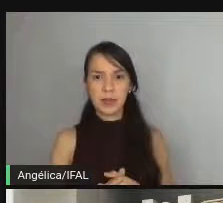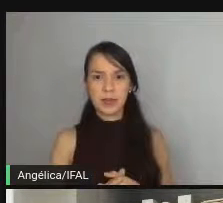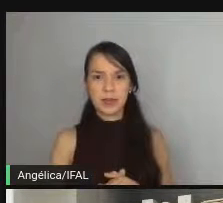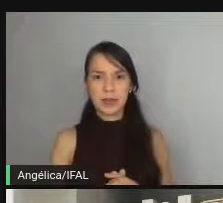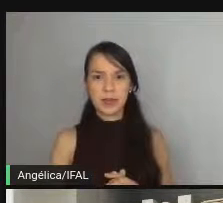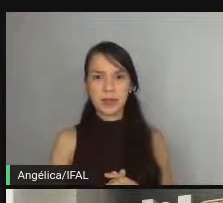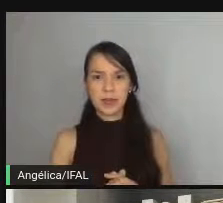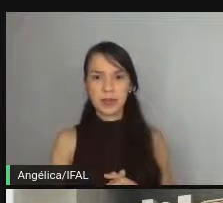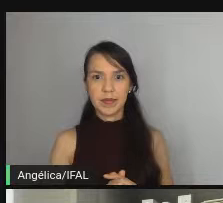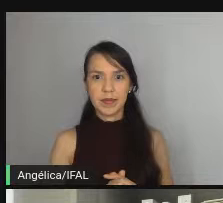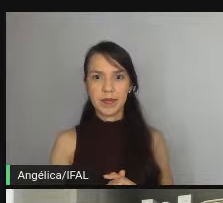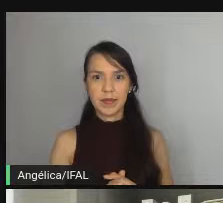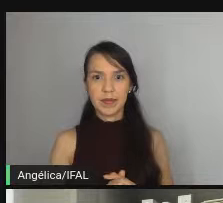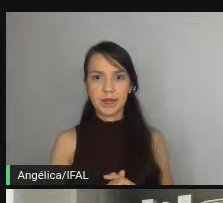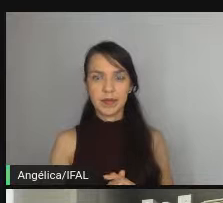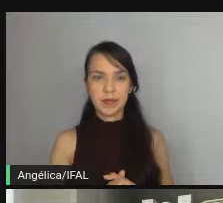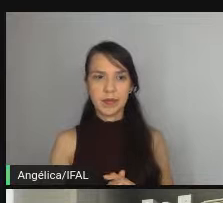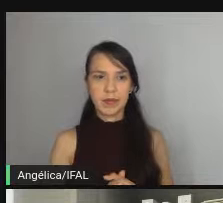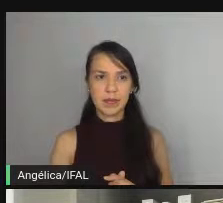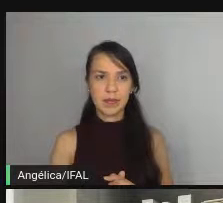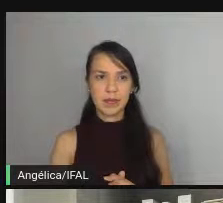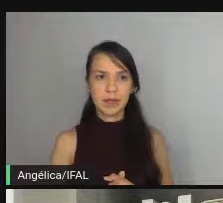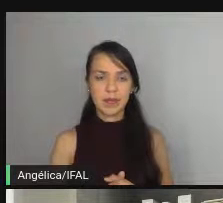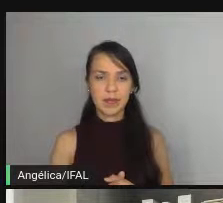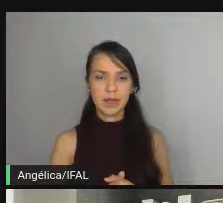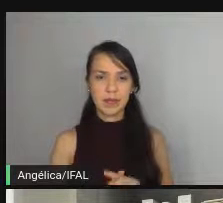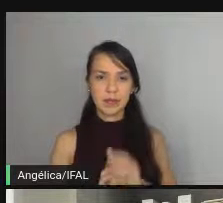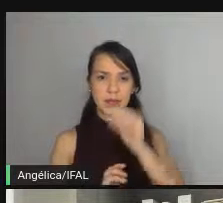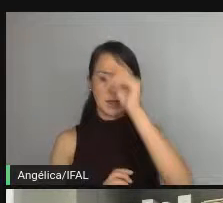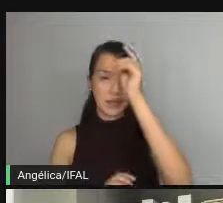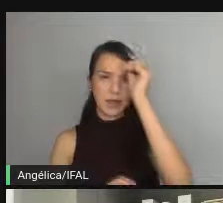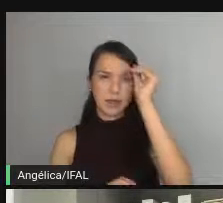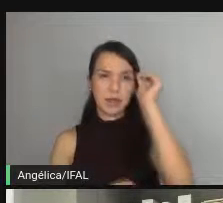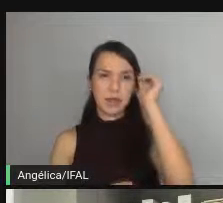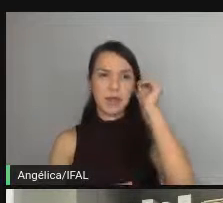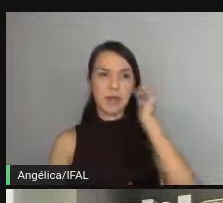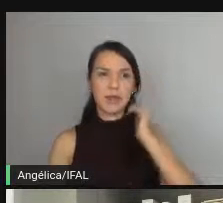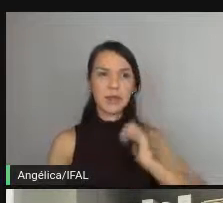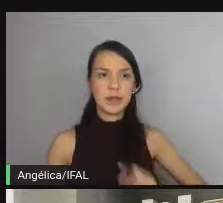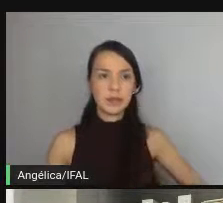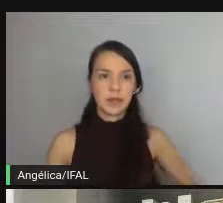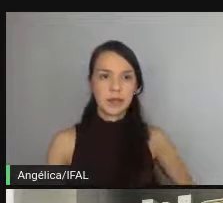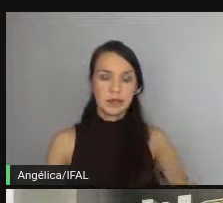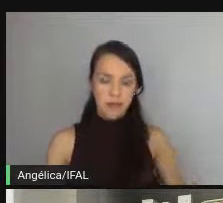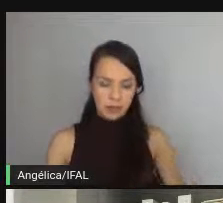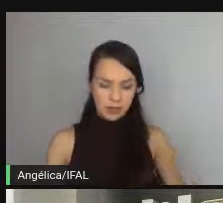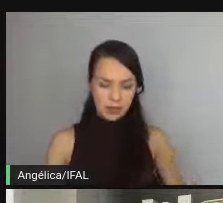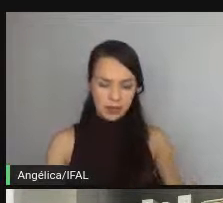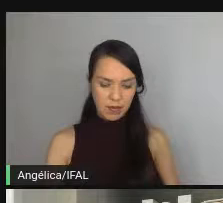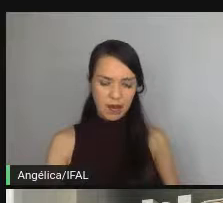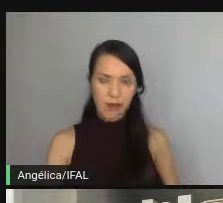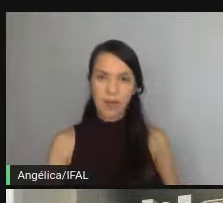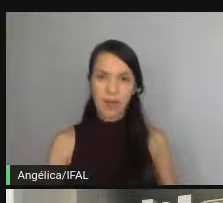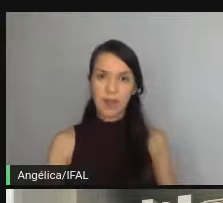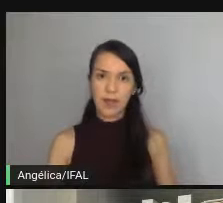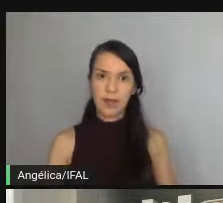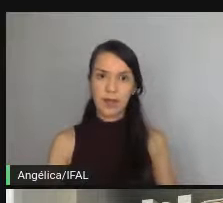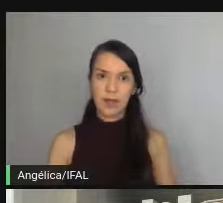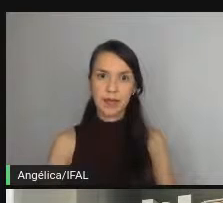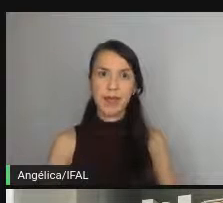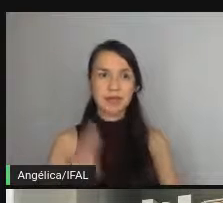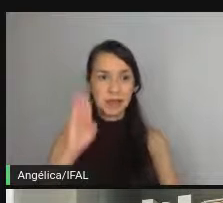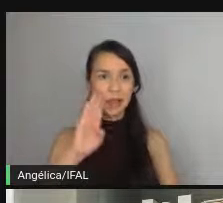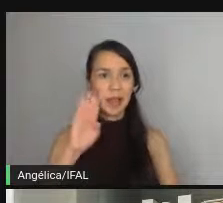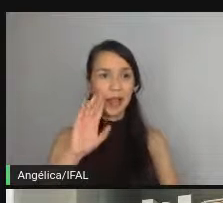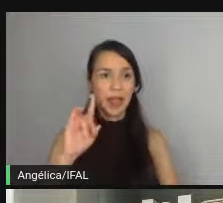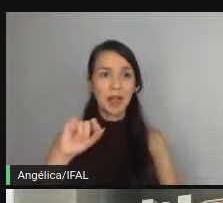expectativa né já que a gente tá falando em português tá recordando em português então deixa uma linha expectativa bacana viu